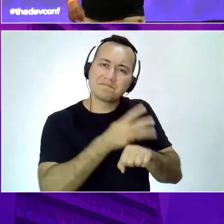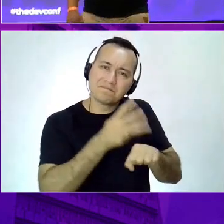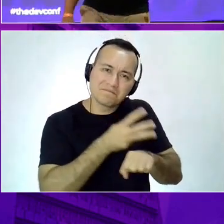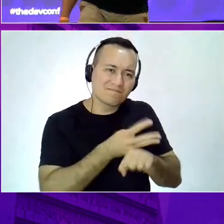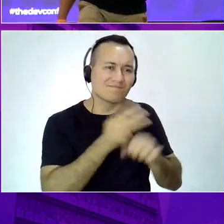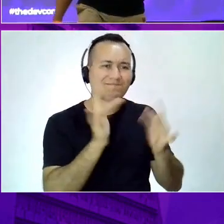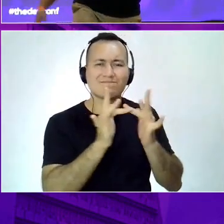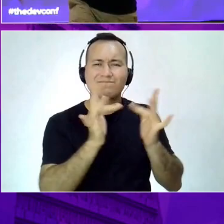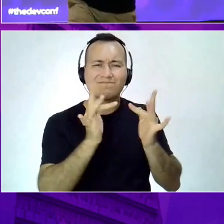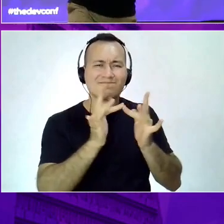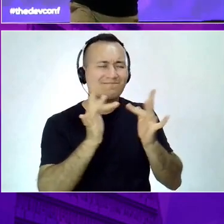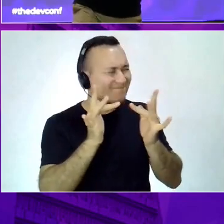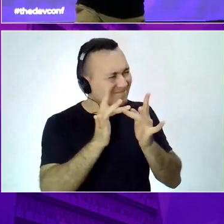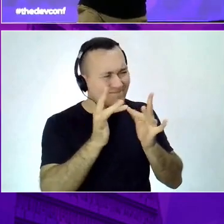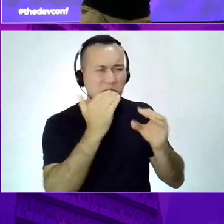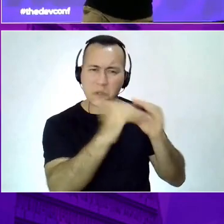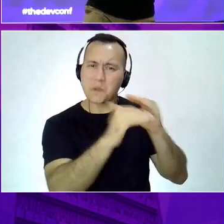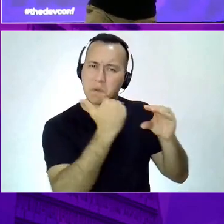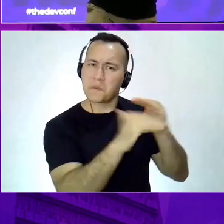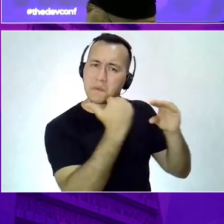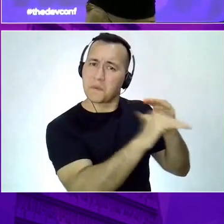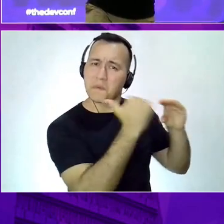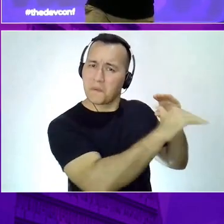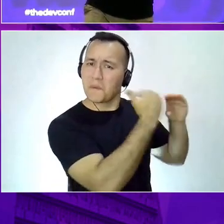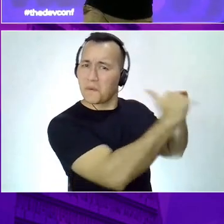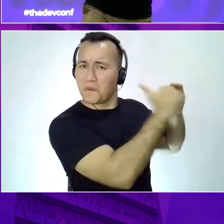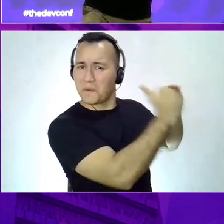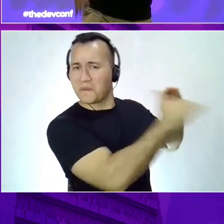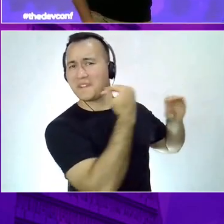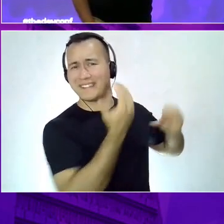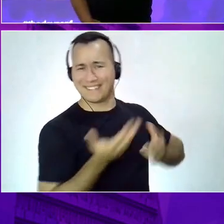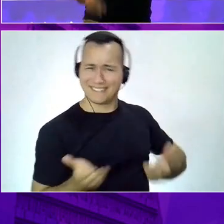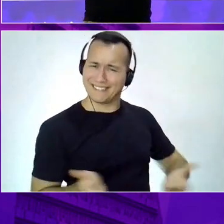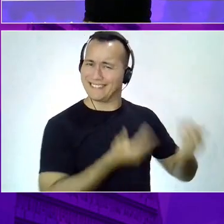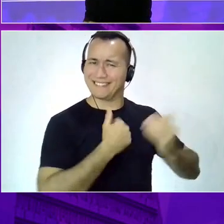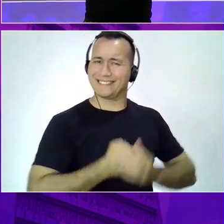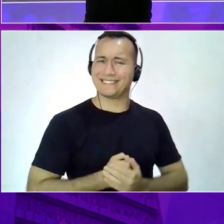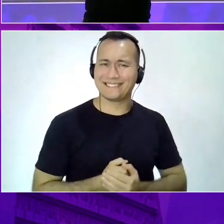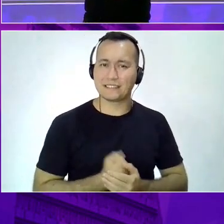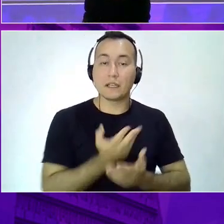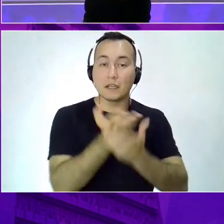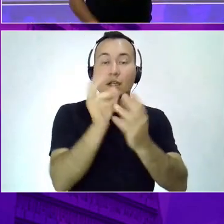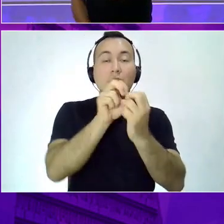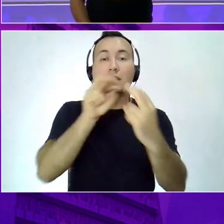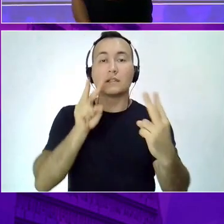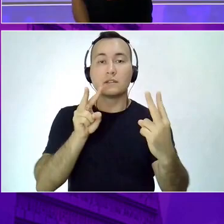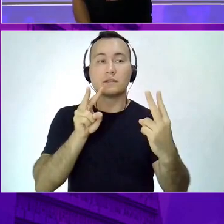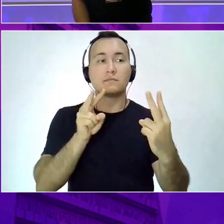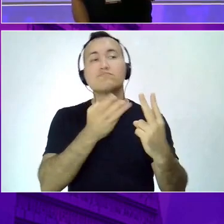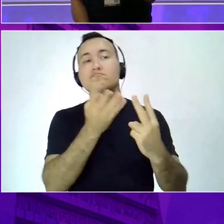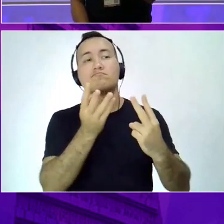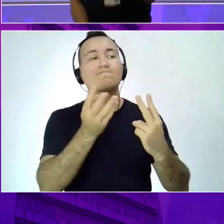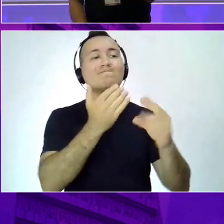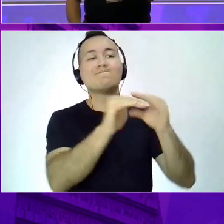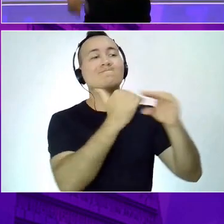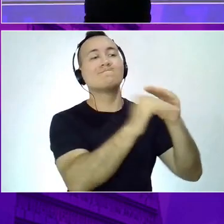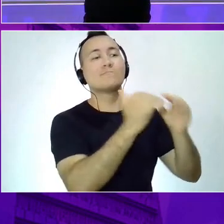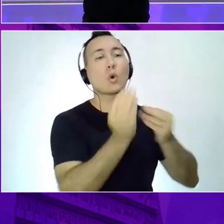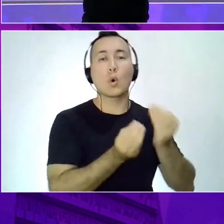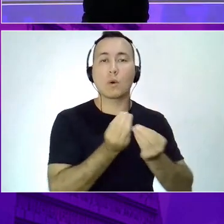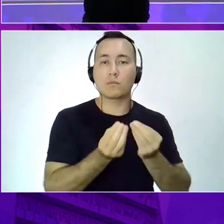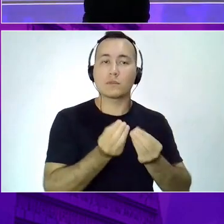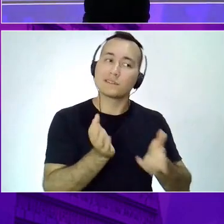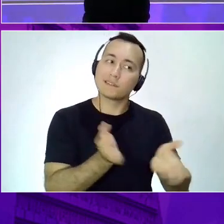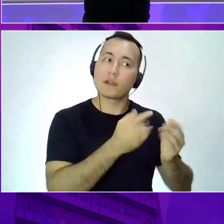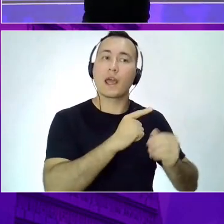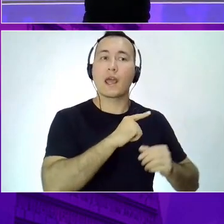acompanhando aí de casa, infelizmente não tem ninguém hoje aqui para você trocar, mas você tem o LinkedIn aí, as tuas redes sociais. Então, você